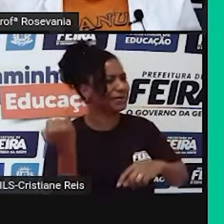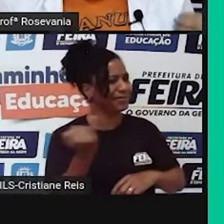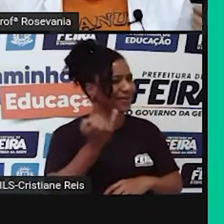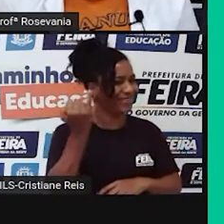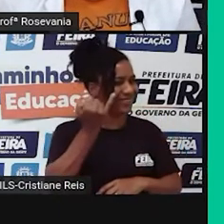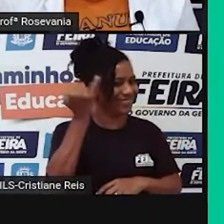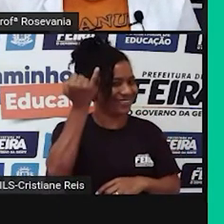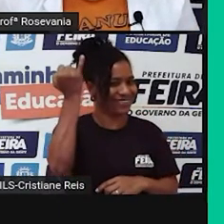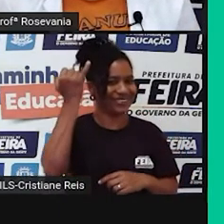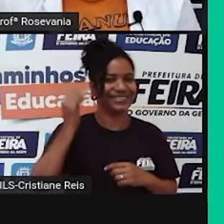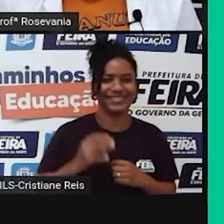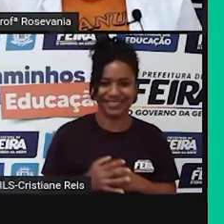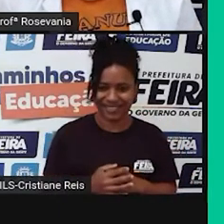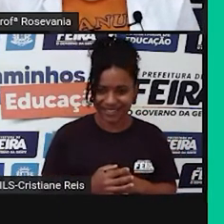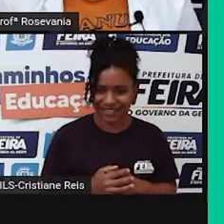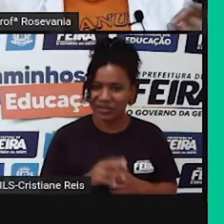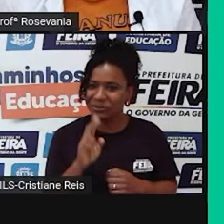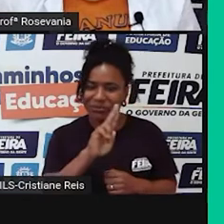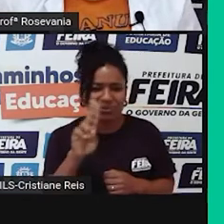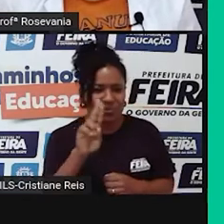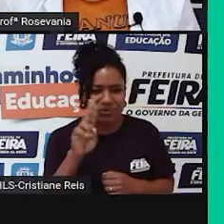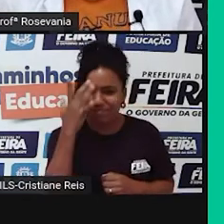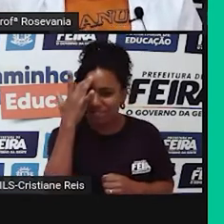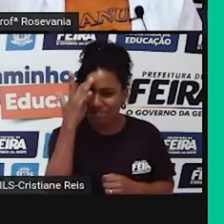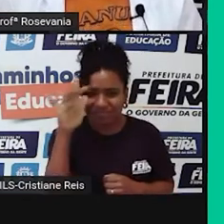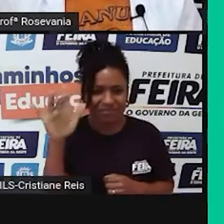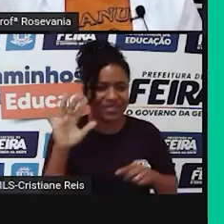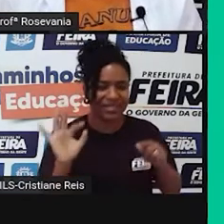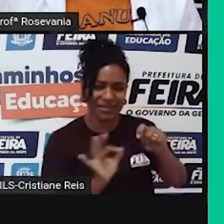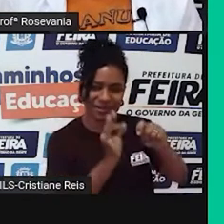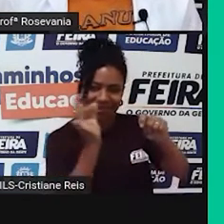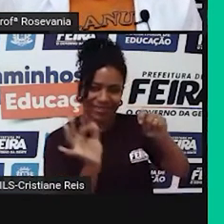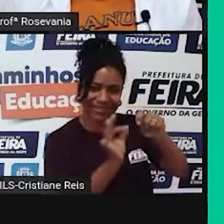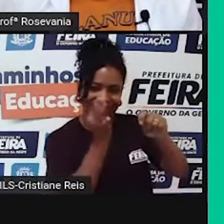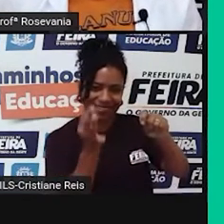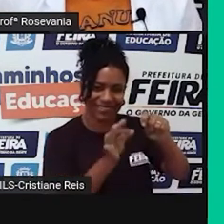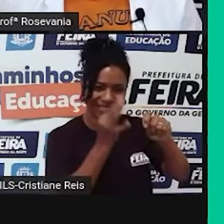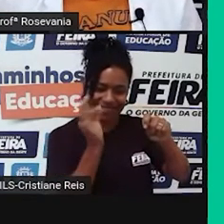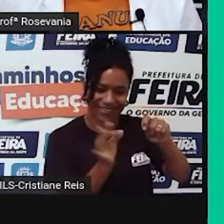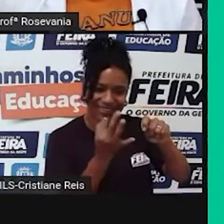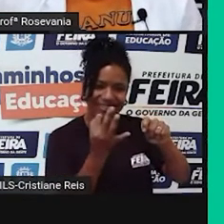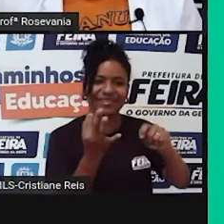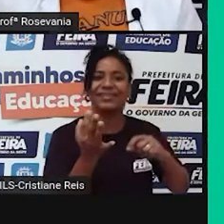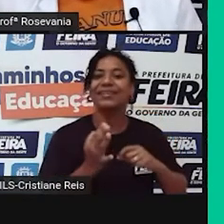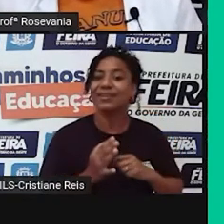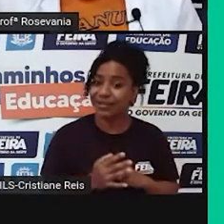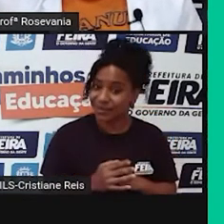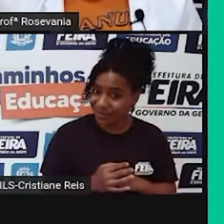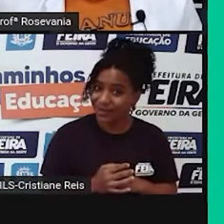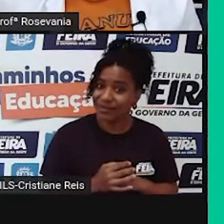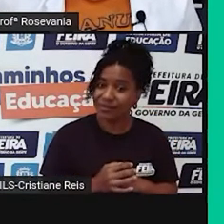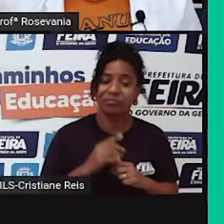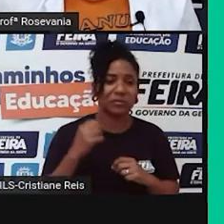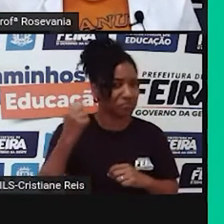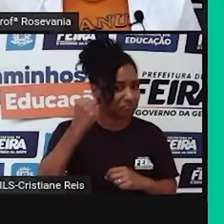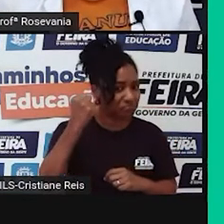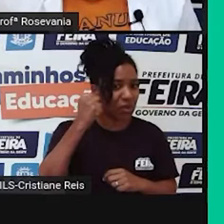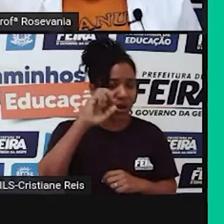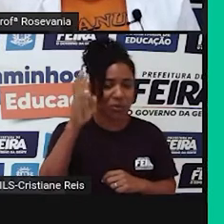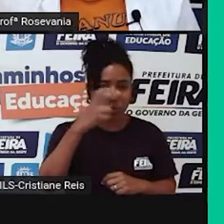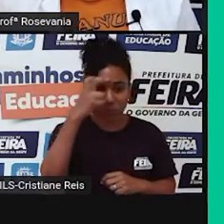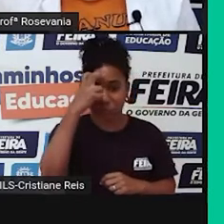acho que é Richelieu, parece que dá o nome, me perdoe se eu estiver errada, mas de qualquer forma, a gente tem isso muito forte, a nossa